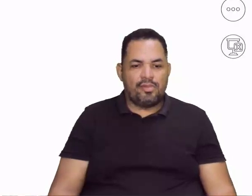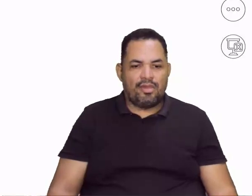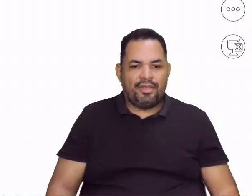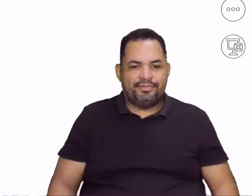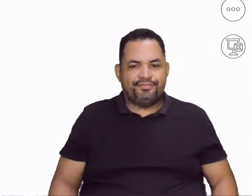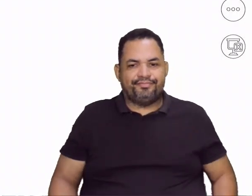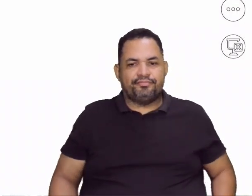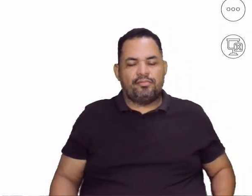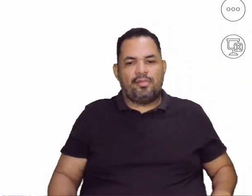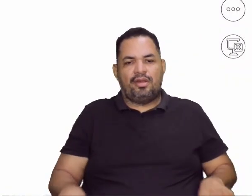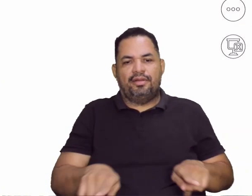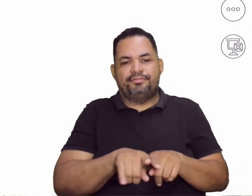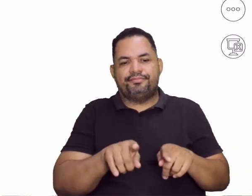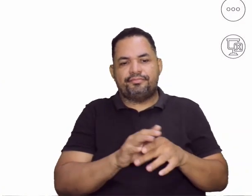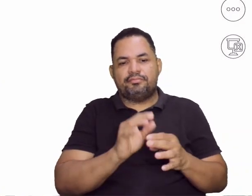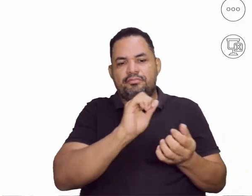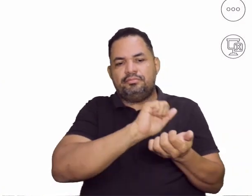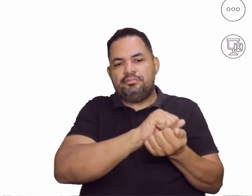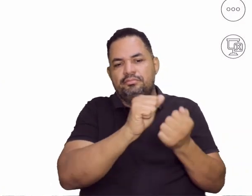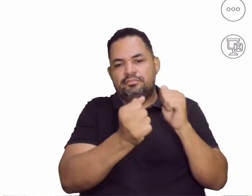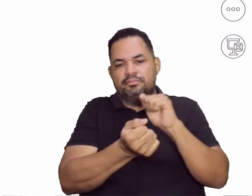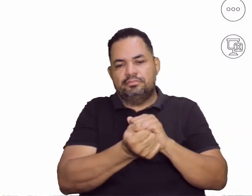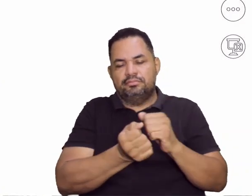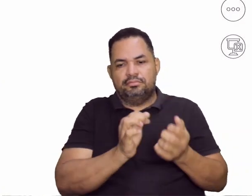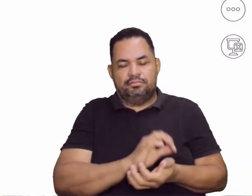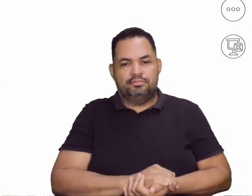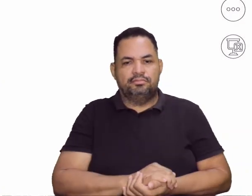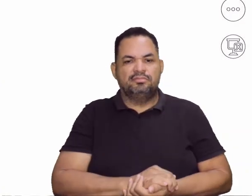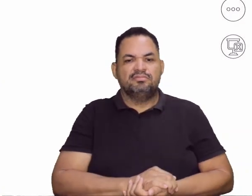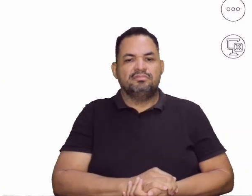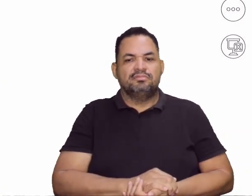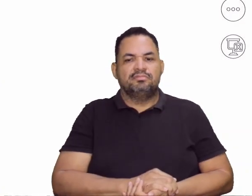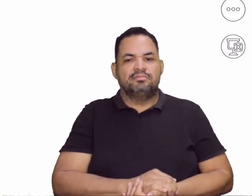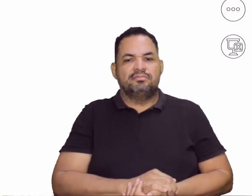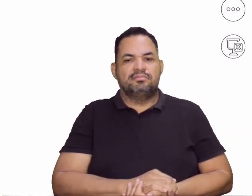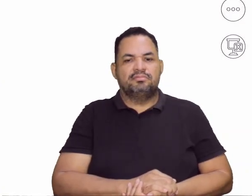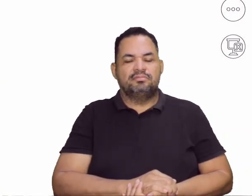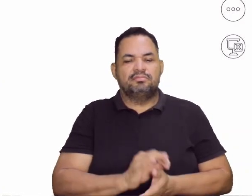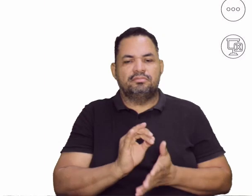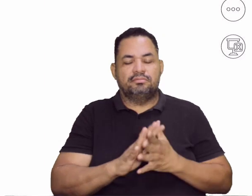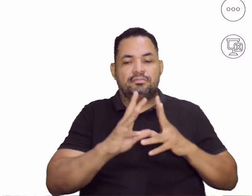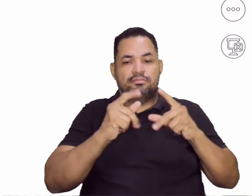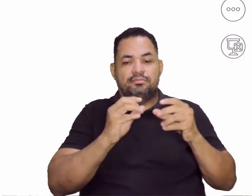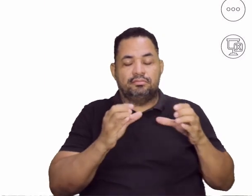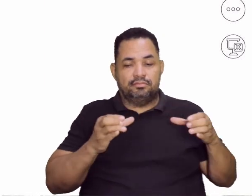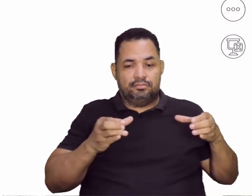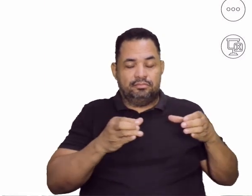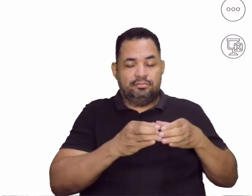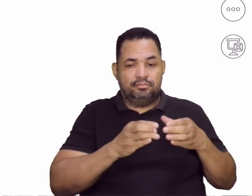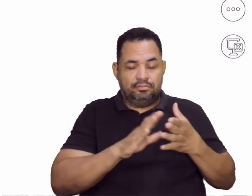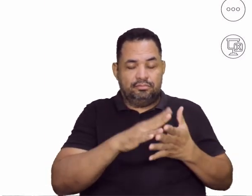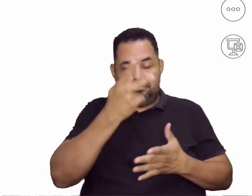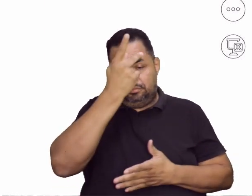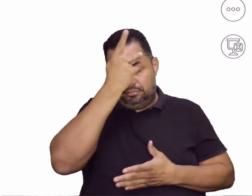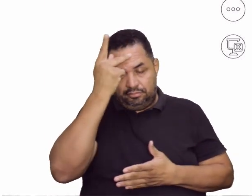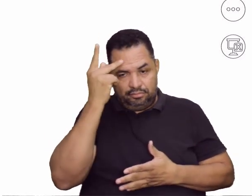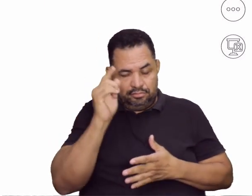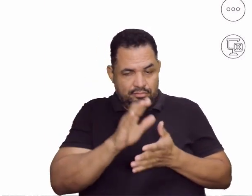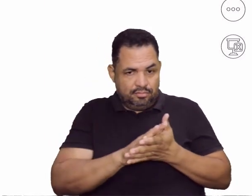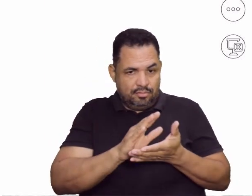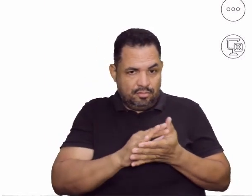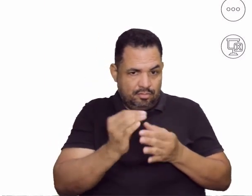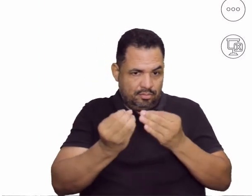Tem também os jogos adaptados e aí a gente insere todos os grupos de pessoas. Então, eles